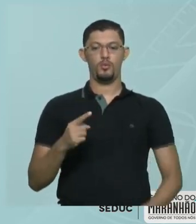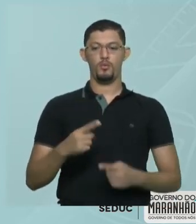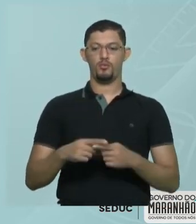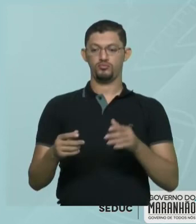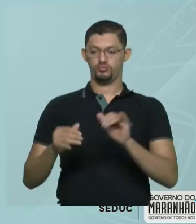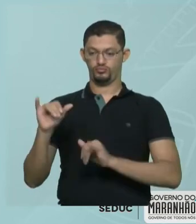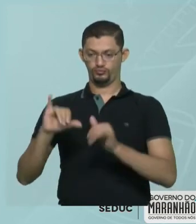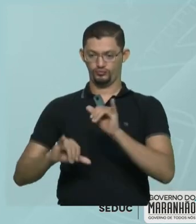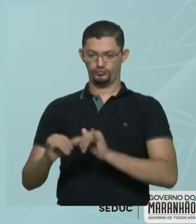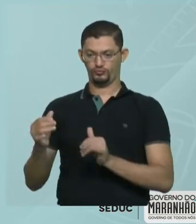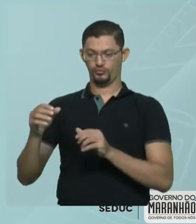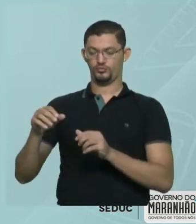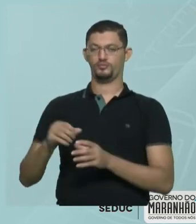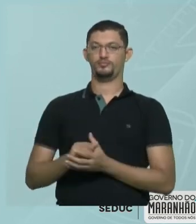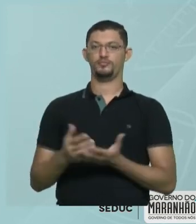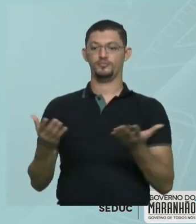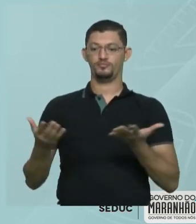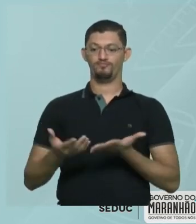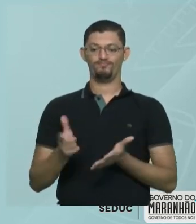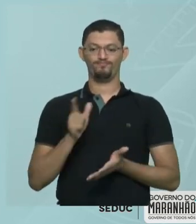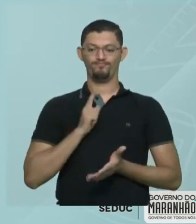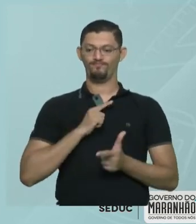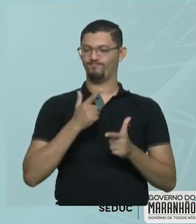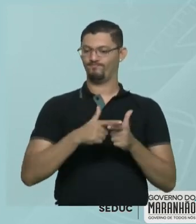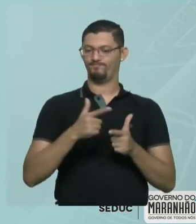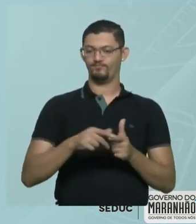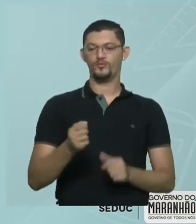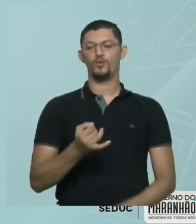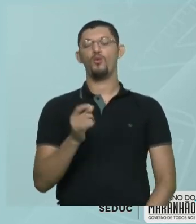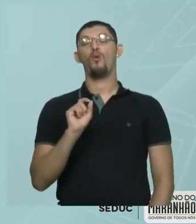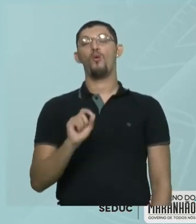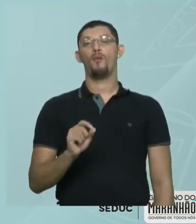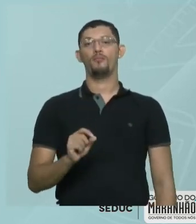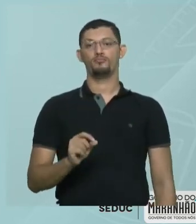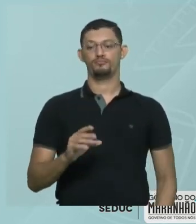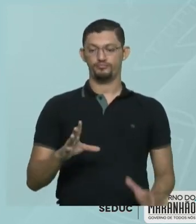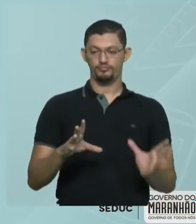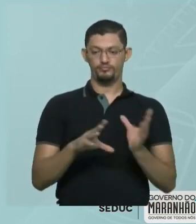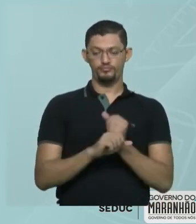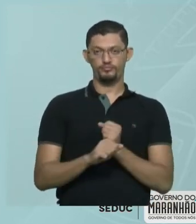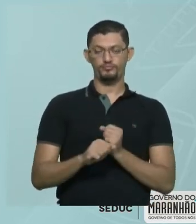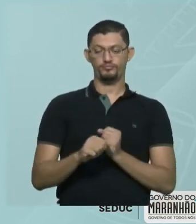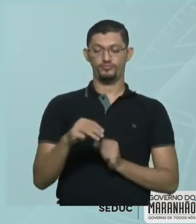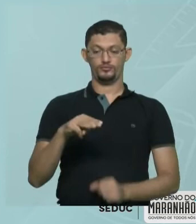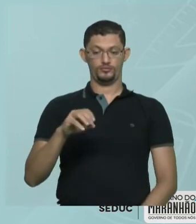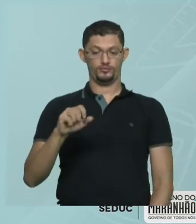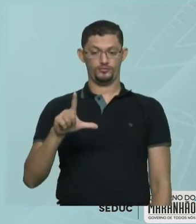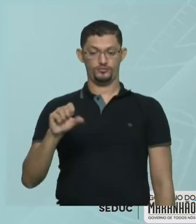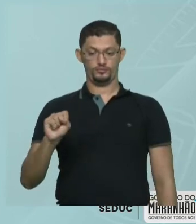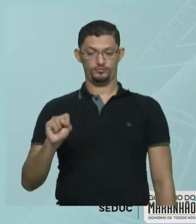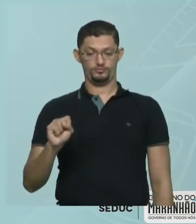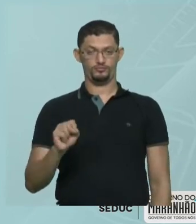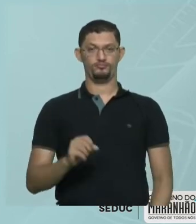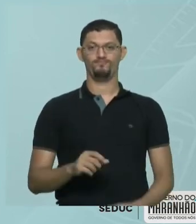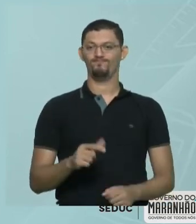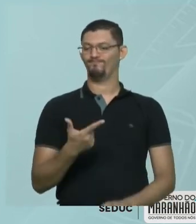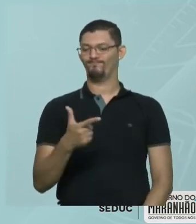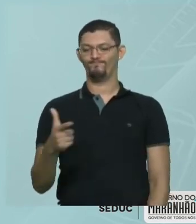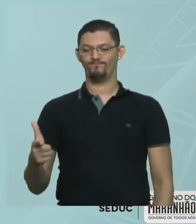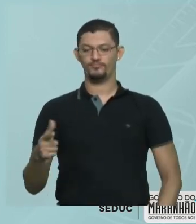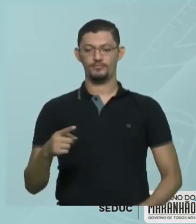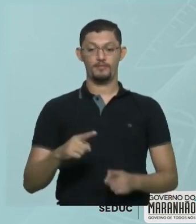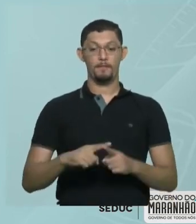solução, e você tem de cara um problema. Qual é o problema? A quantidade de mols do soluto, ele não dá,